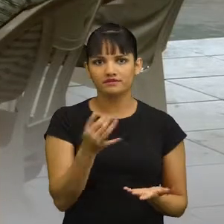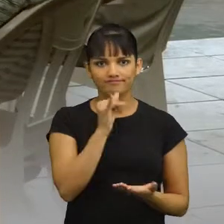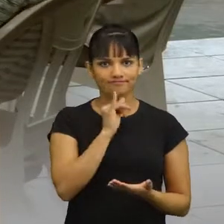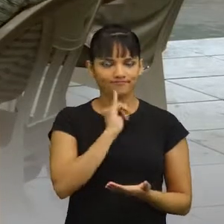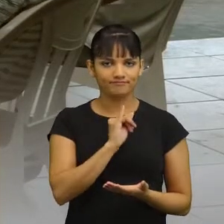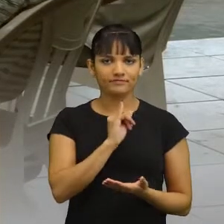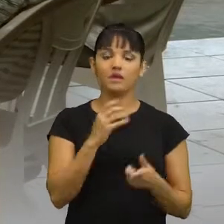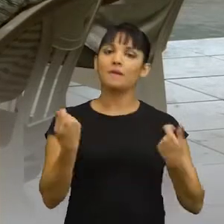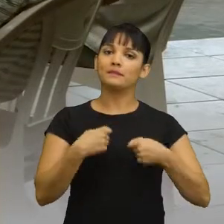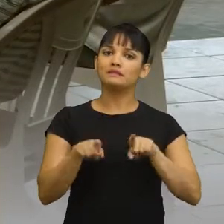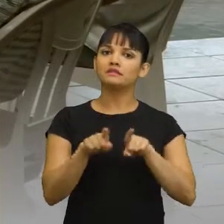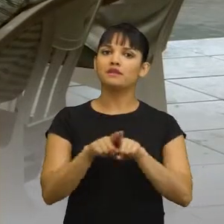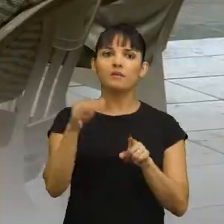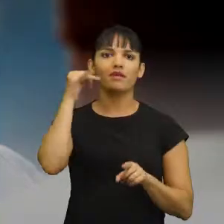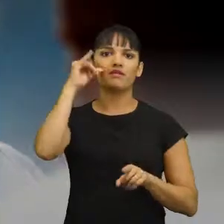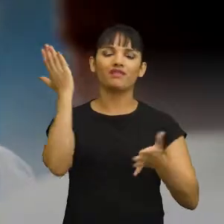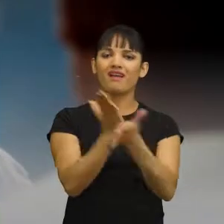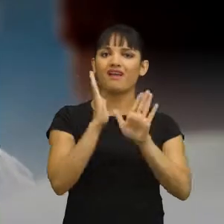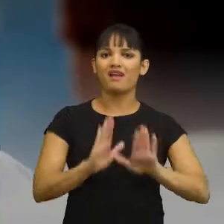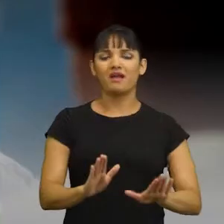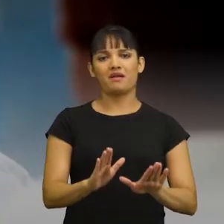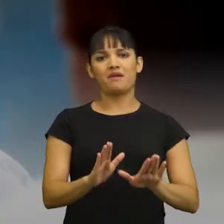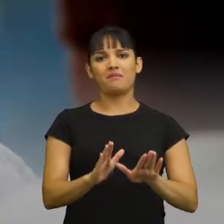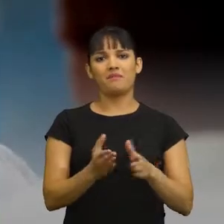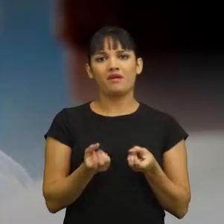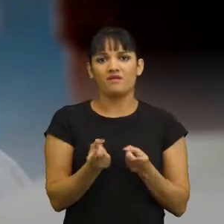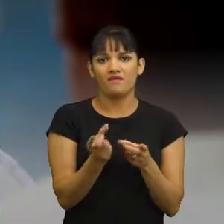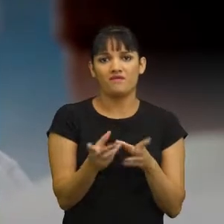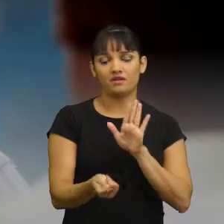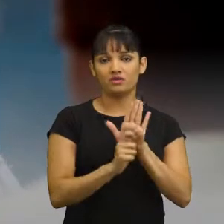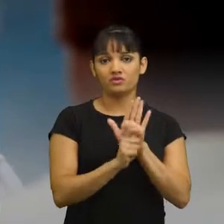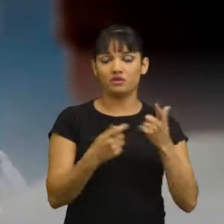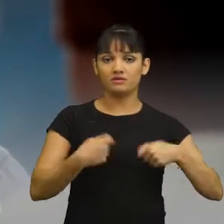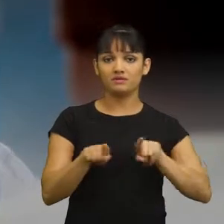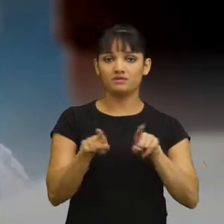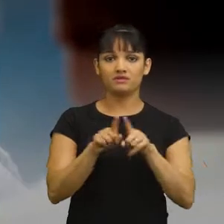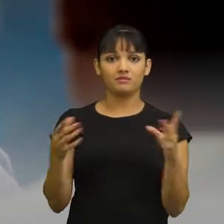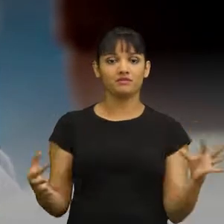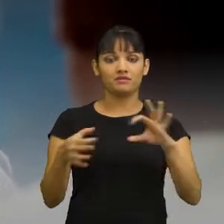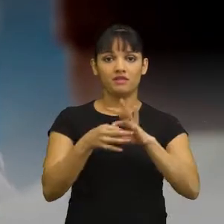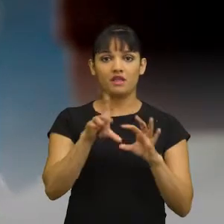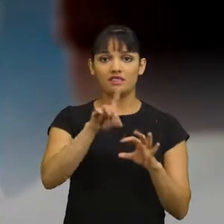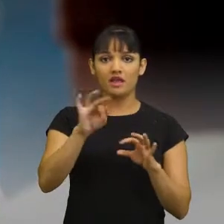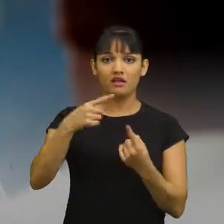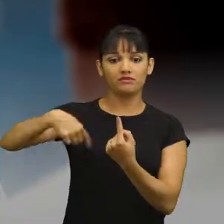combater de forma rigorosa o tráfico no DF e no entorno. Temos que integrar as polícias do Distrito Federal e do entorno, porque senão o traficante fica